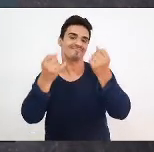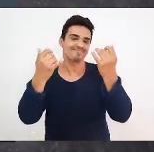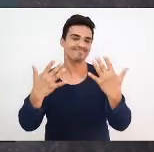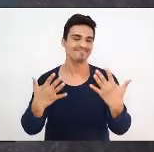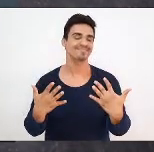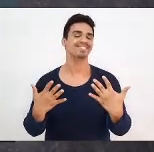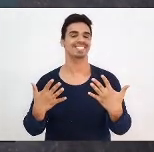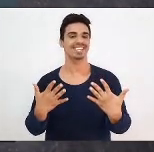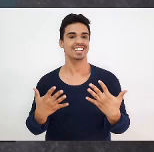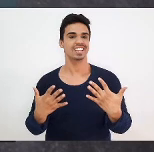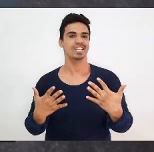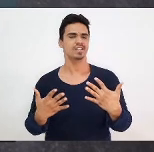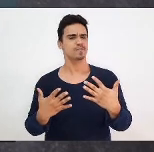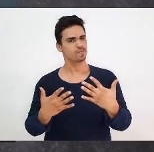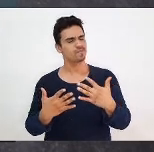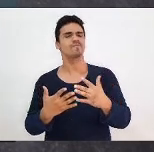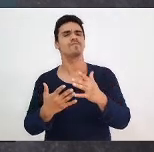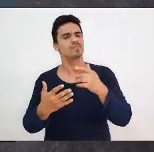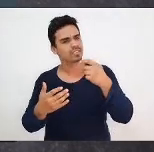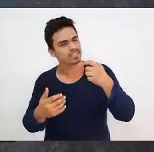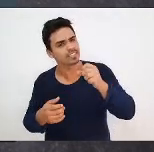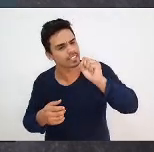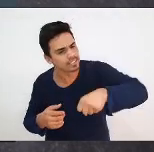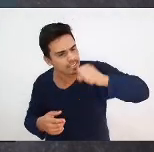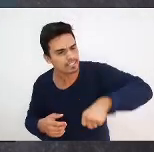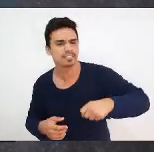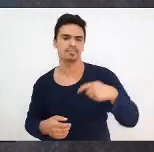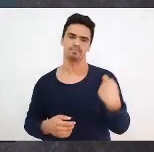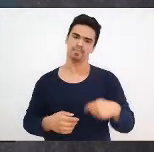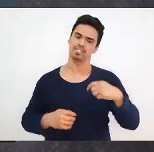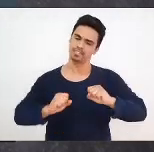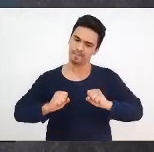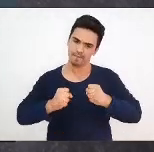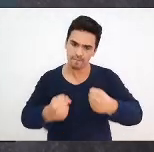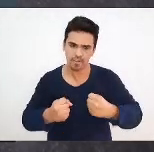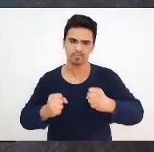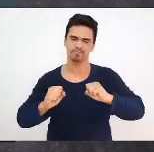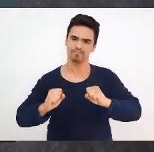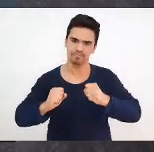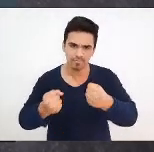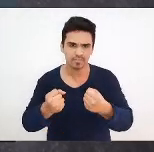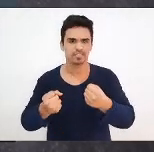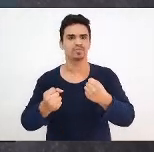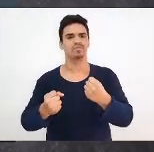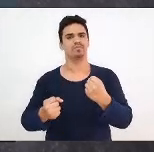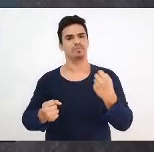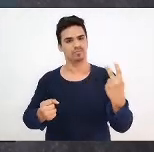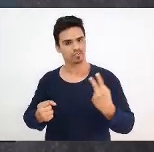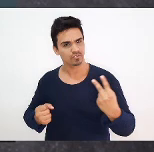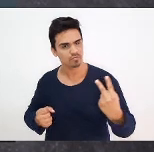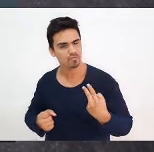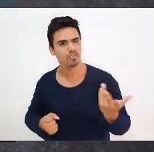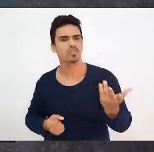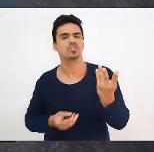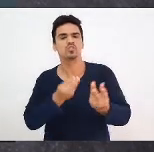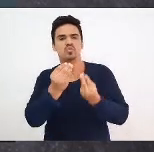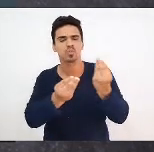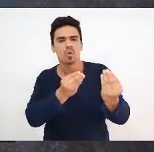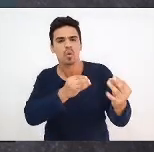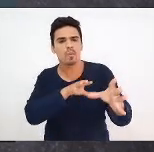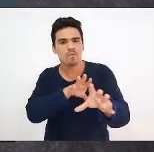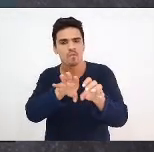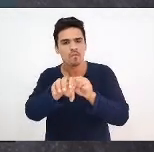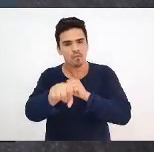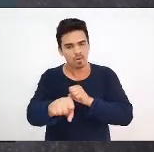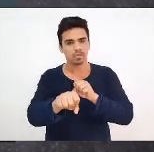defesa necessária, intransigente, da formação, do ensino